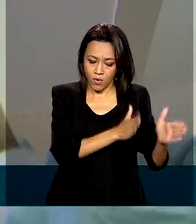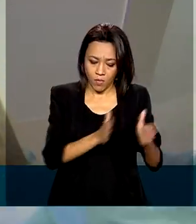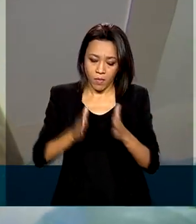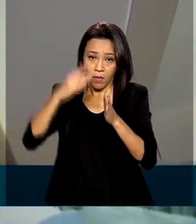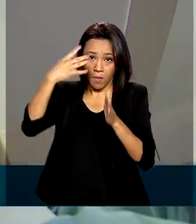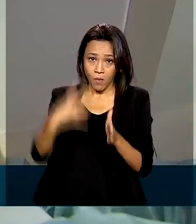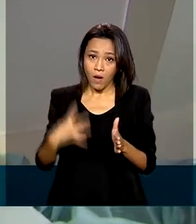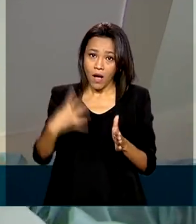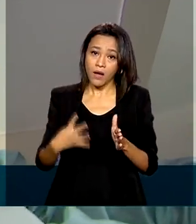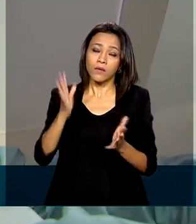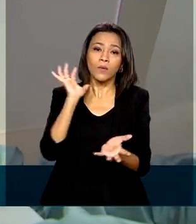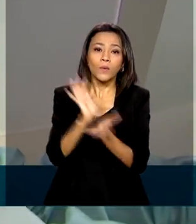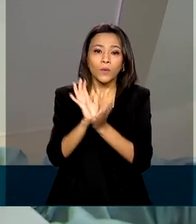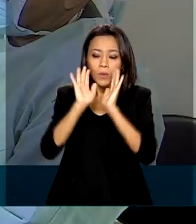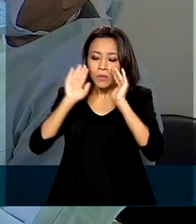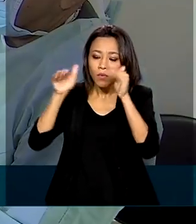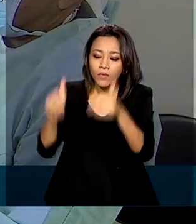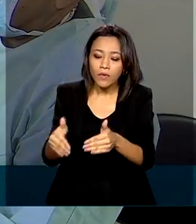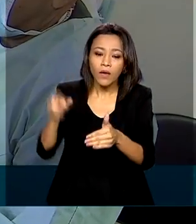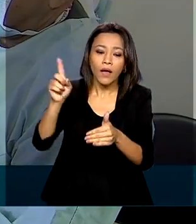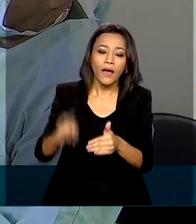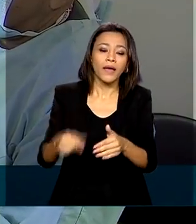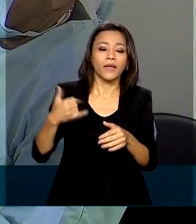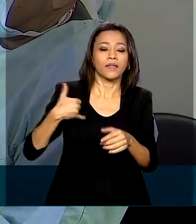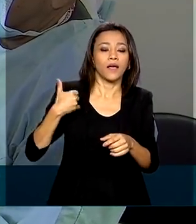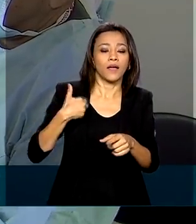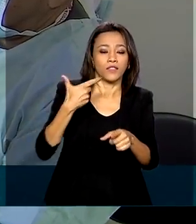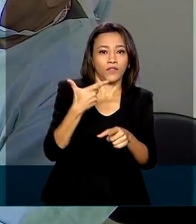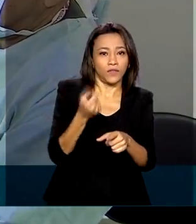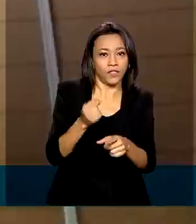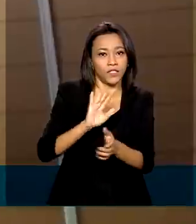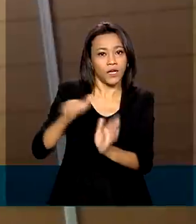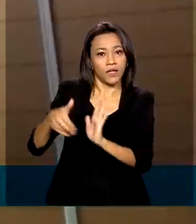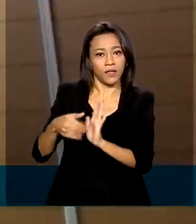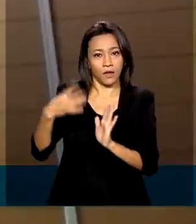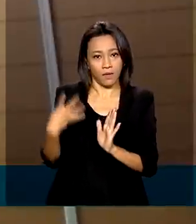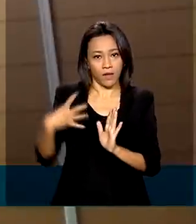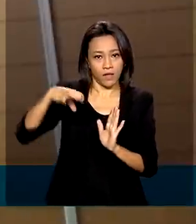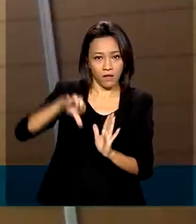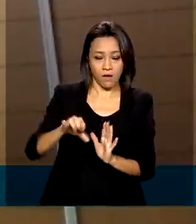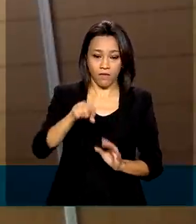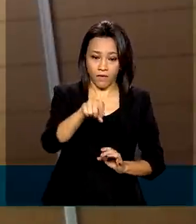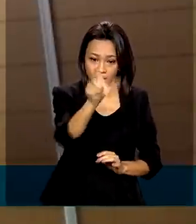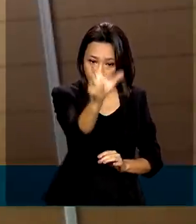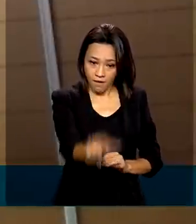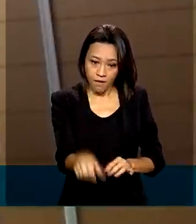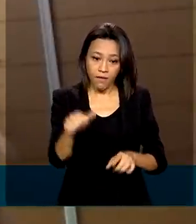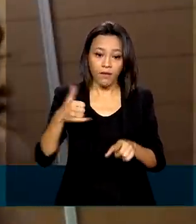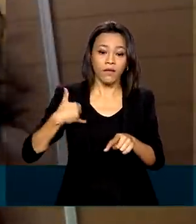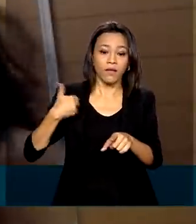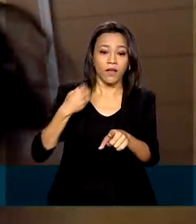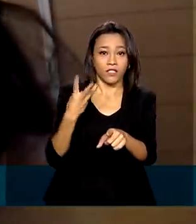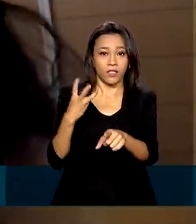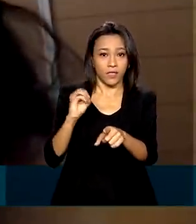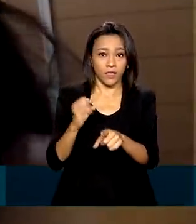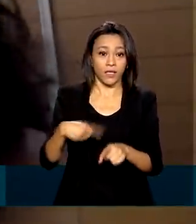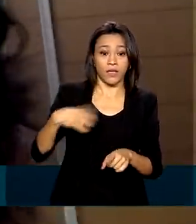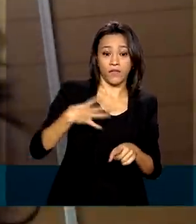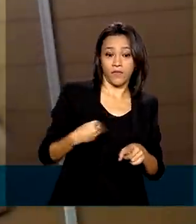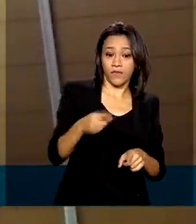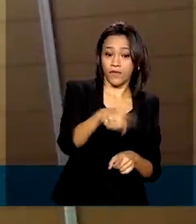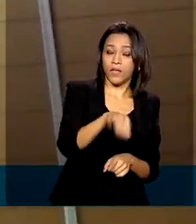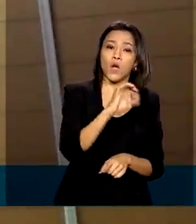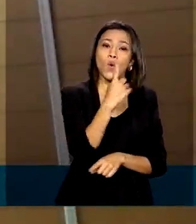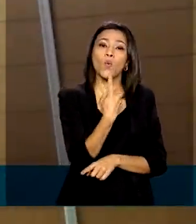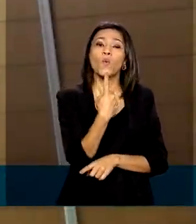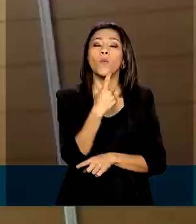o público-alvo é de 20 a 49 anos. Letícia tem 30 anos e uma filha de um ano